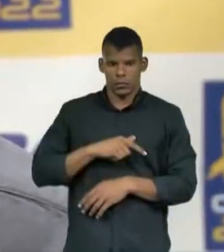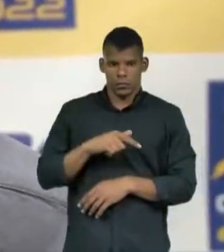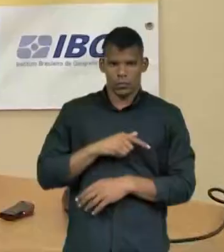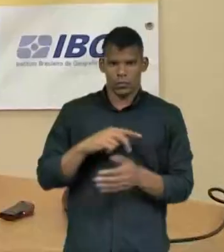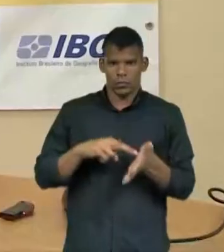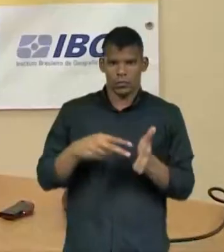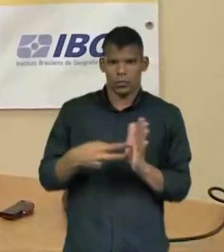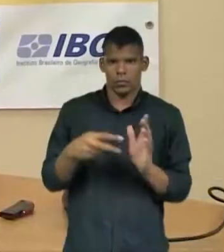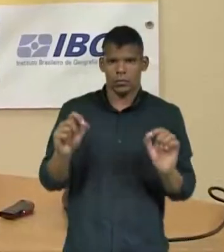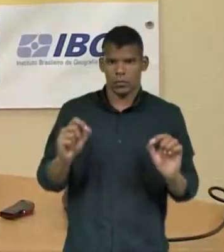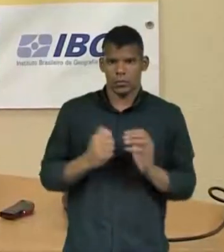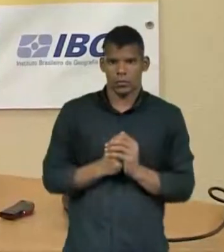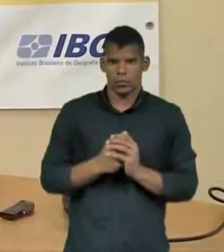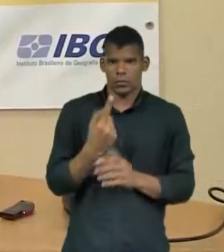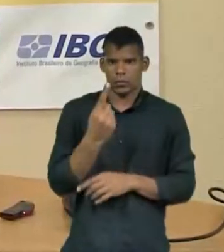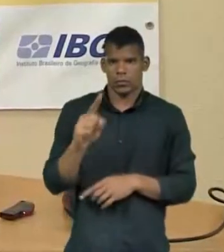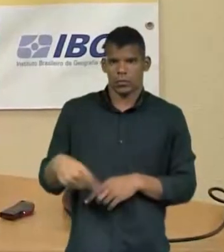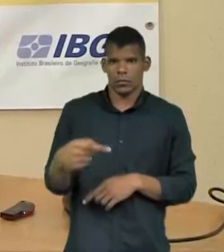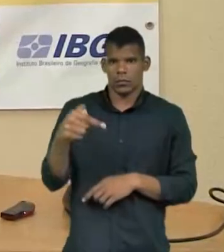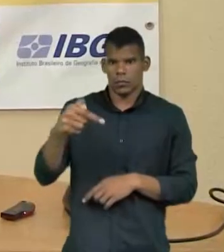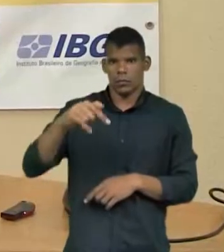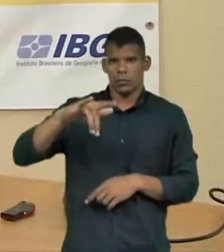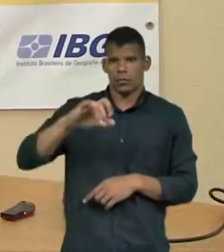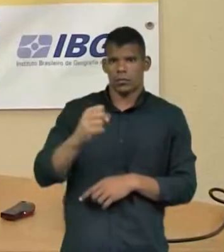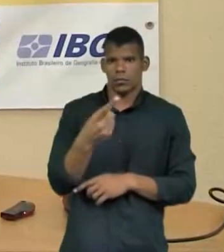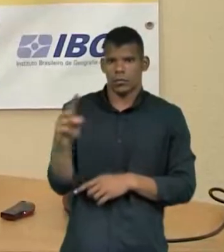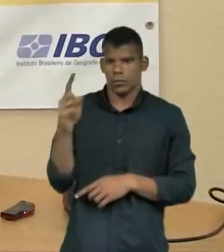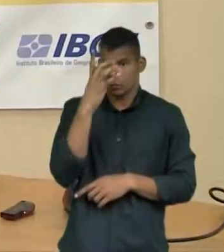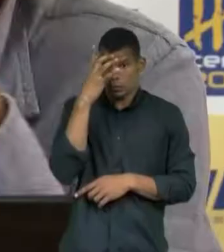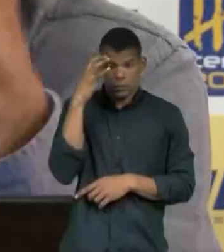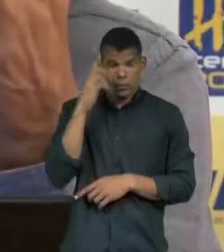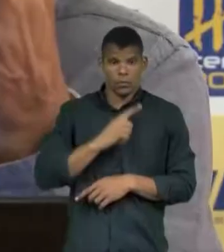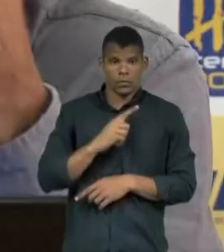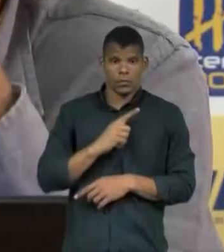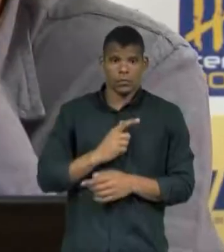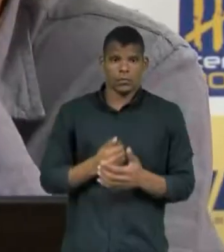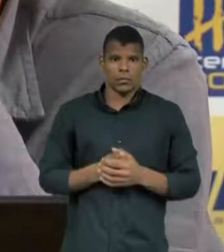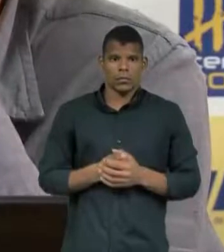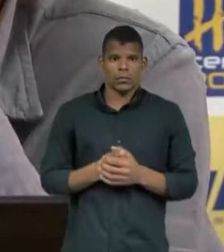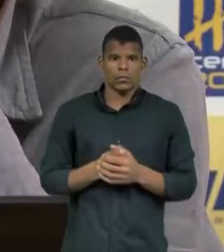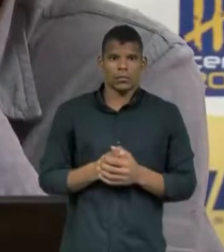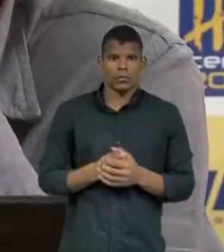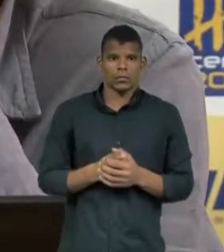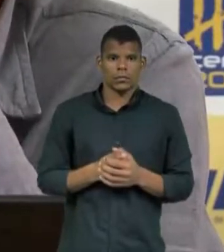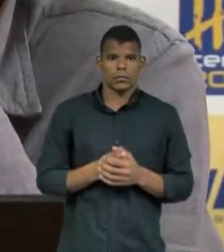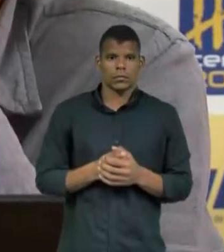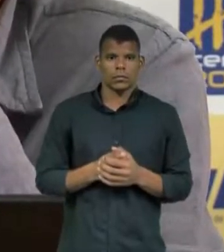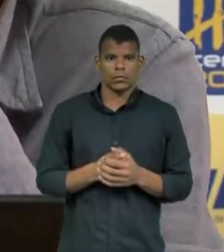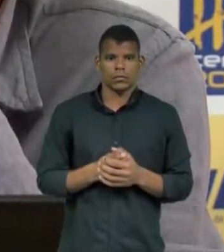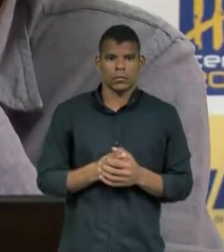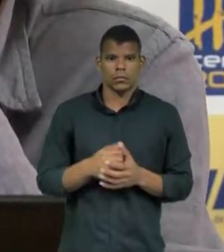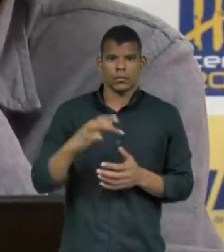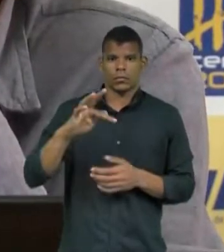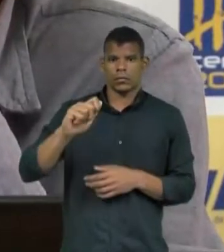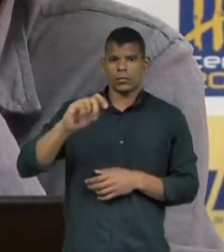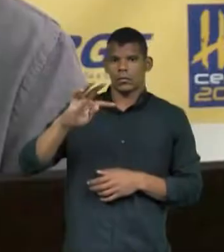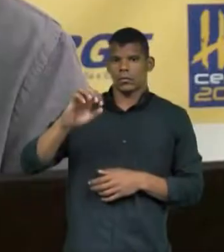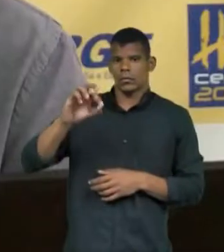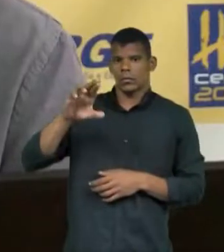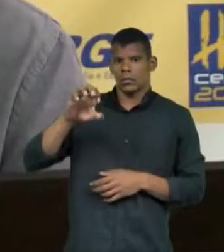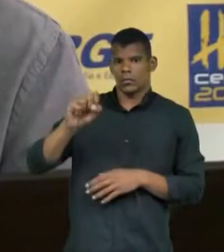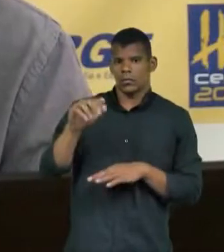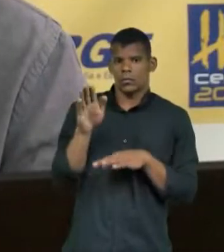ter 1,7 milhões de pessoas a mais contratadas. Alguns fatores contribuíram para esse crescimento.